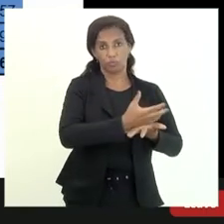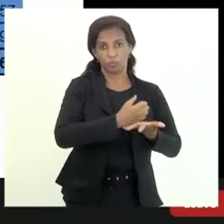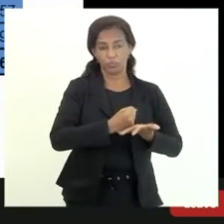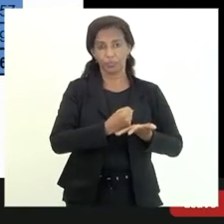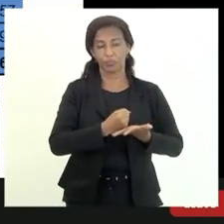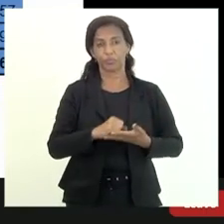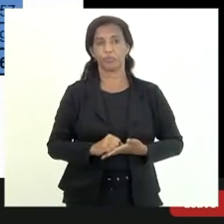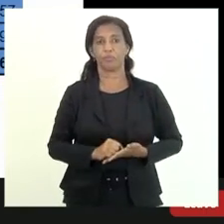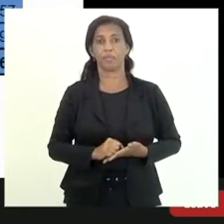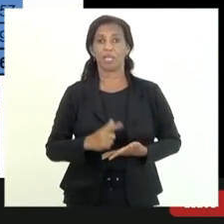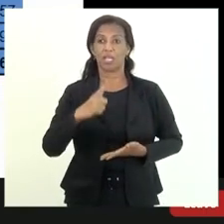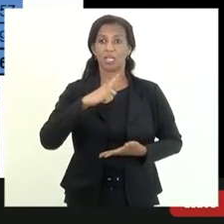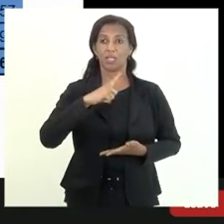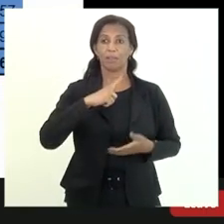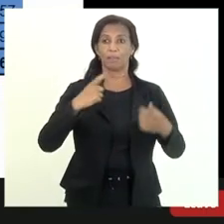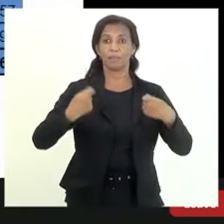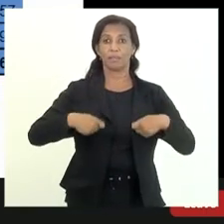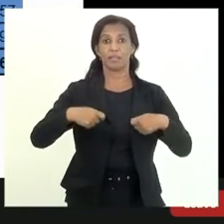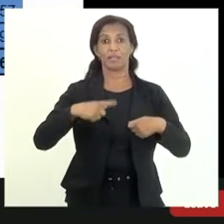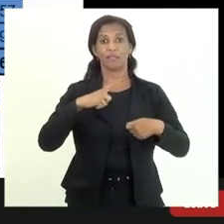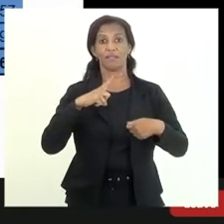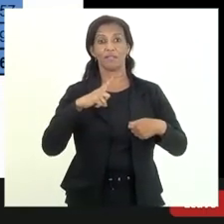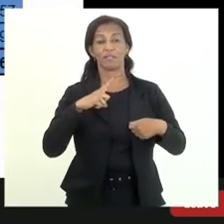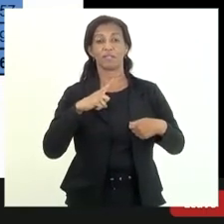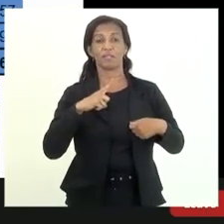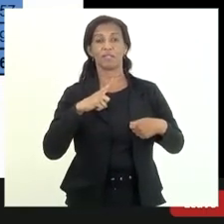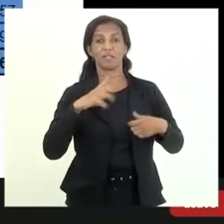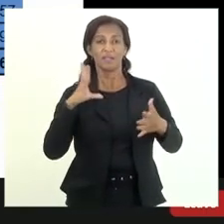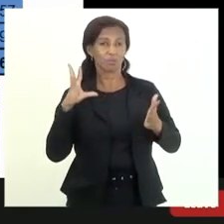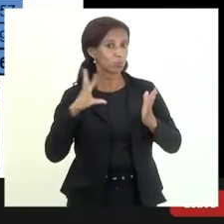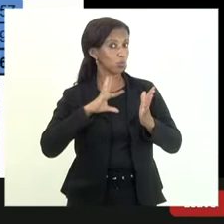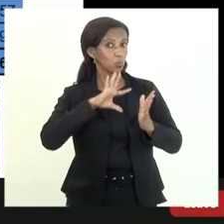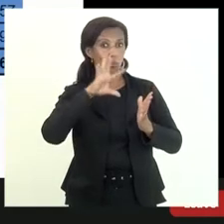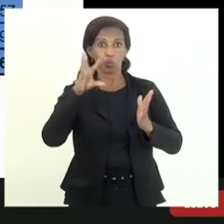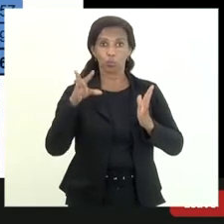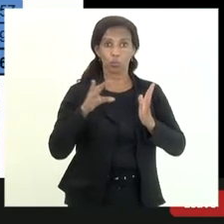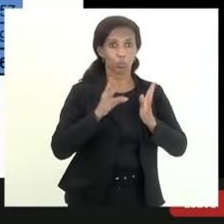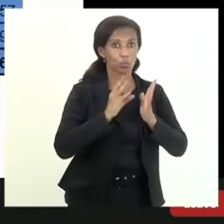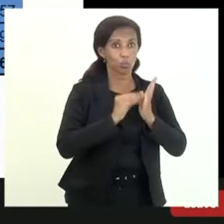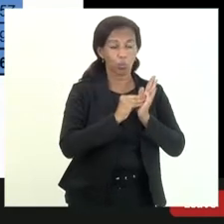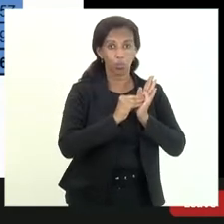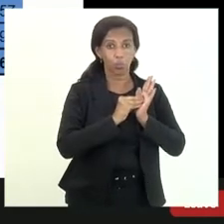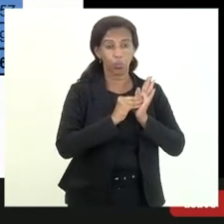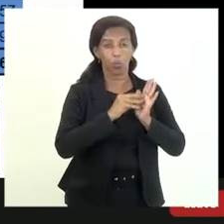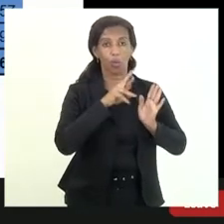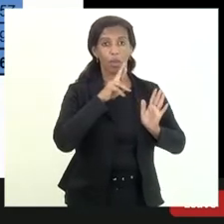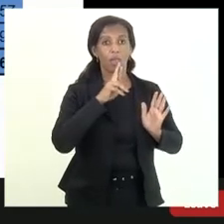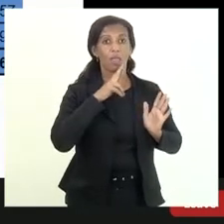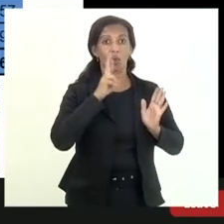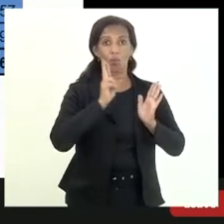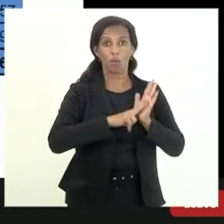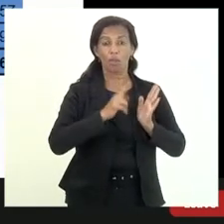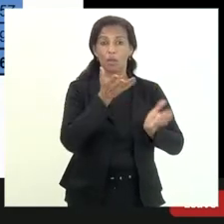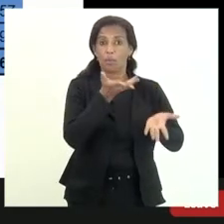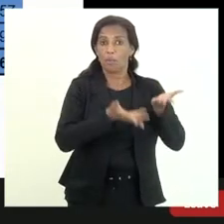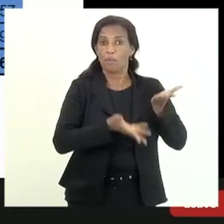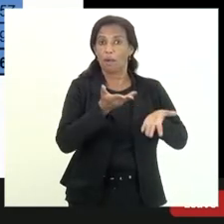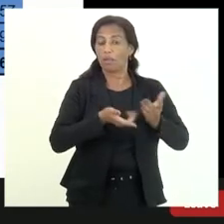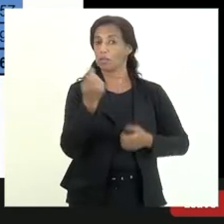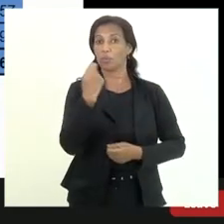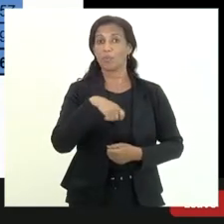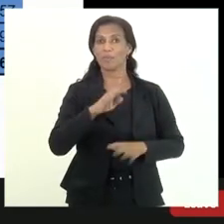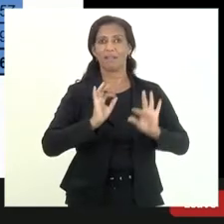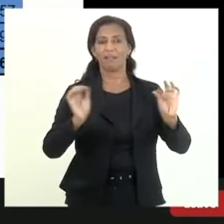ele tinha que ser em sua integralidade desde reconhecido no meu balanço eu não precisaria nem